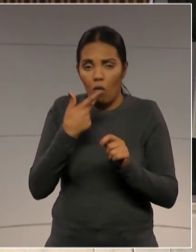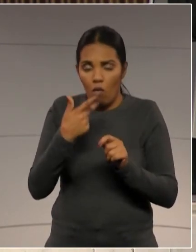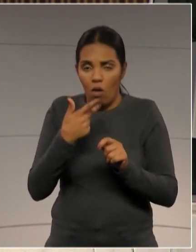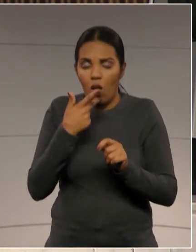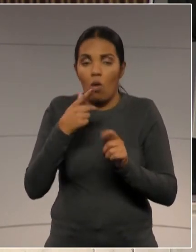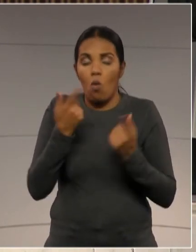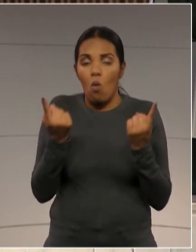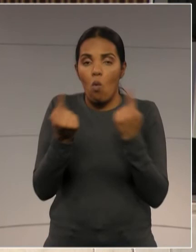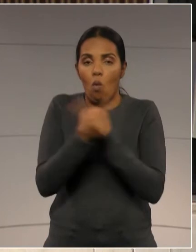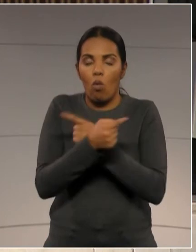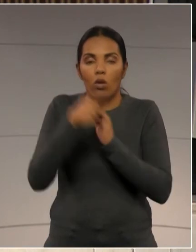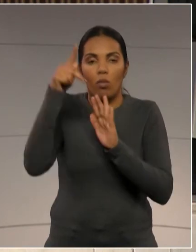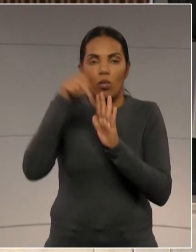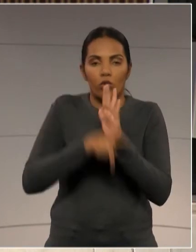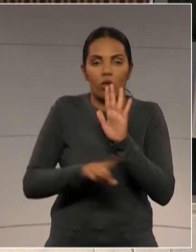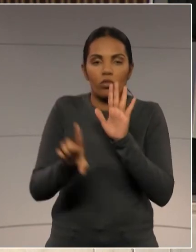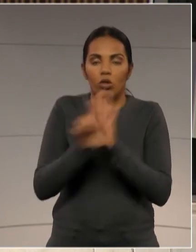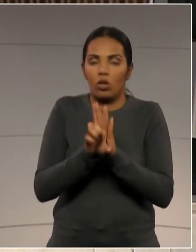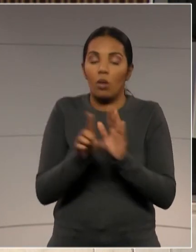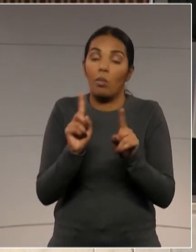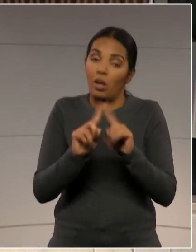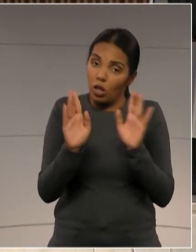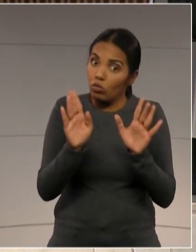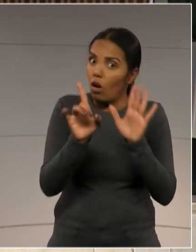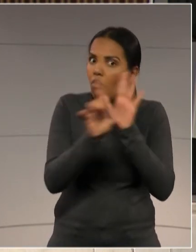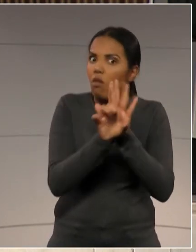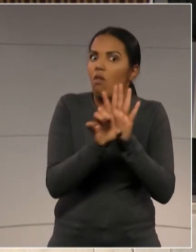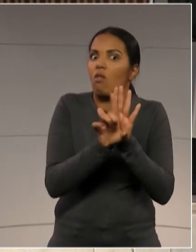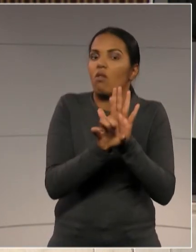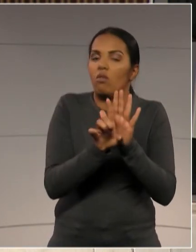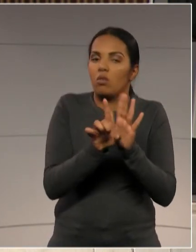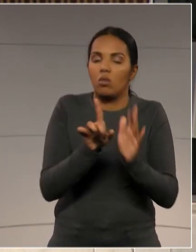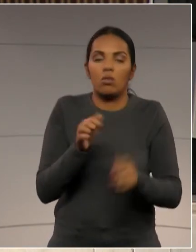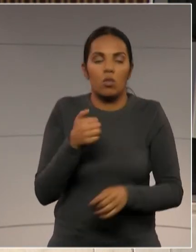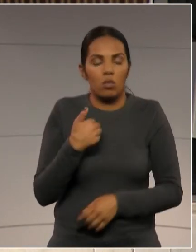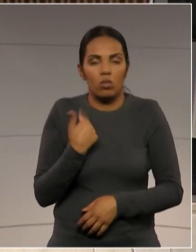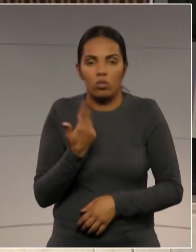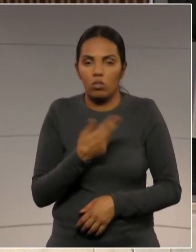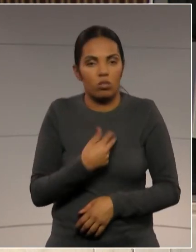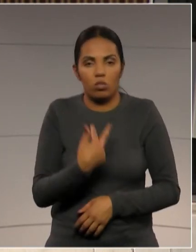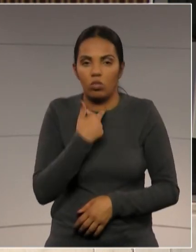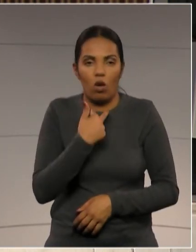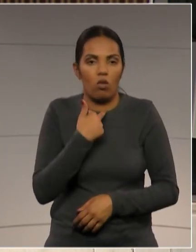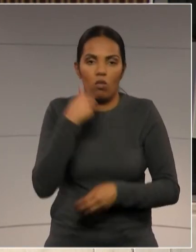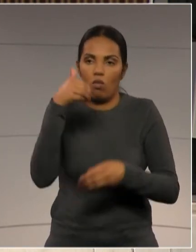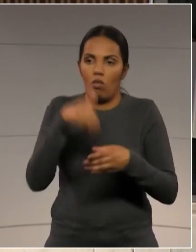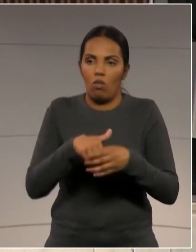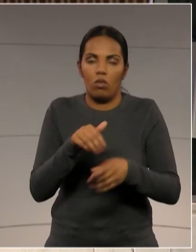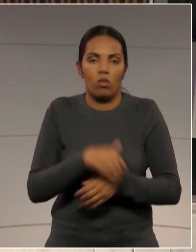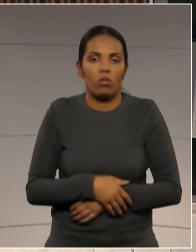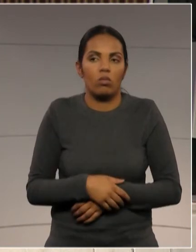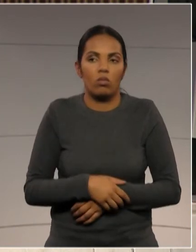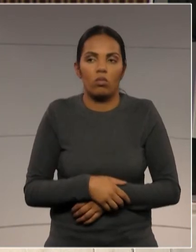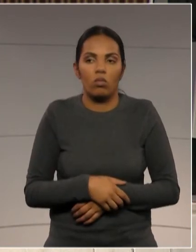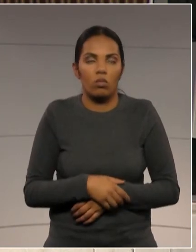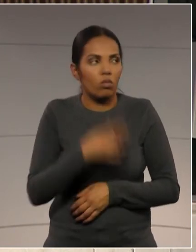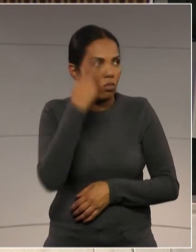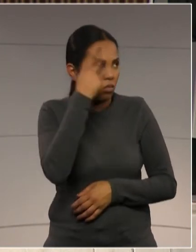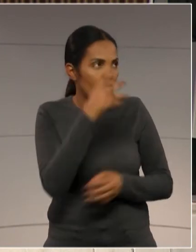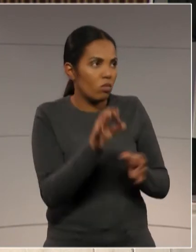Porque não dá para nós votarmos naquilo que nós sabemos. E todos os senhores... Para concluir, deputado.